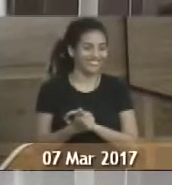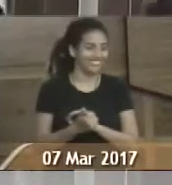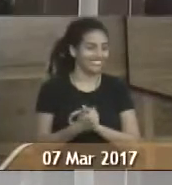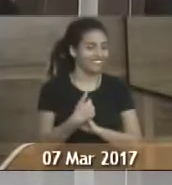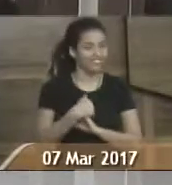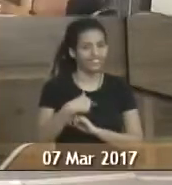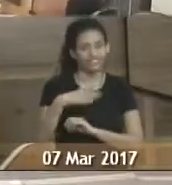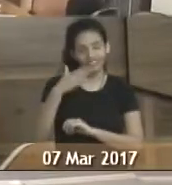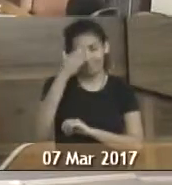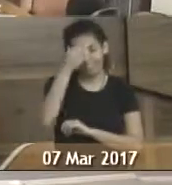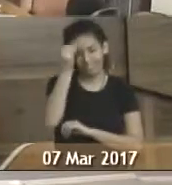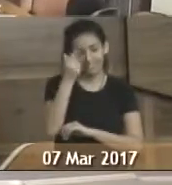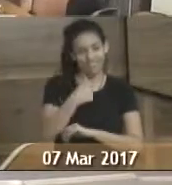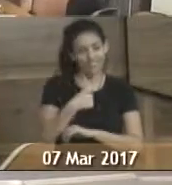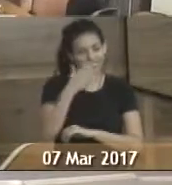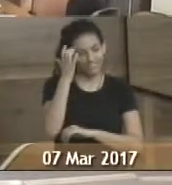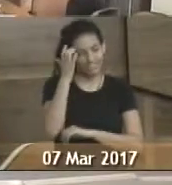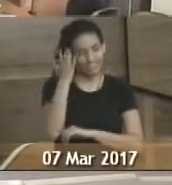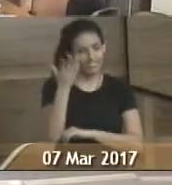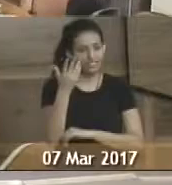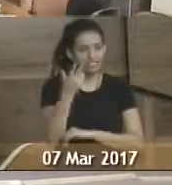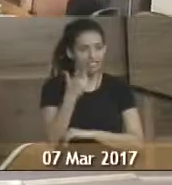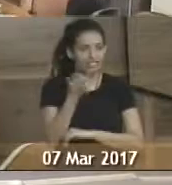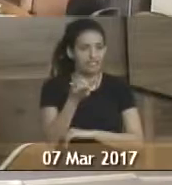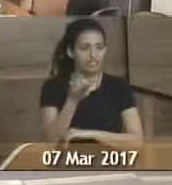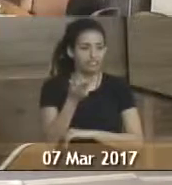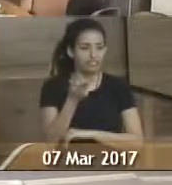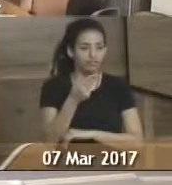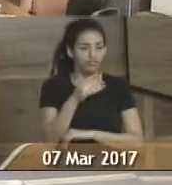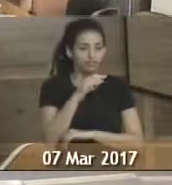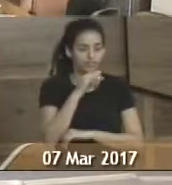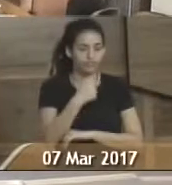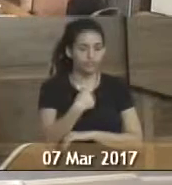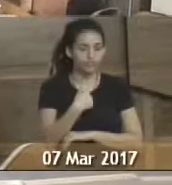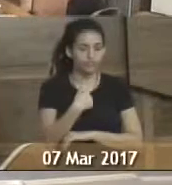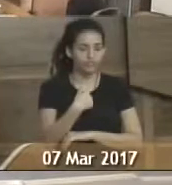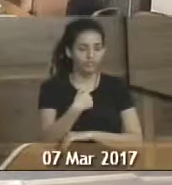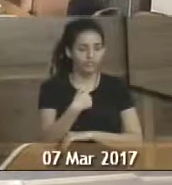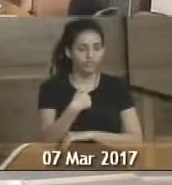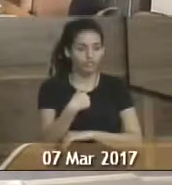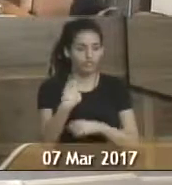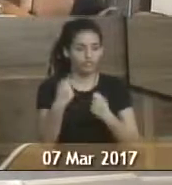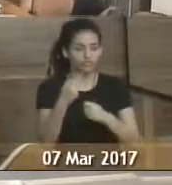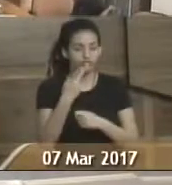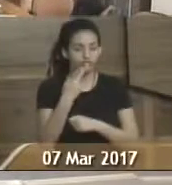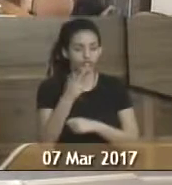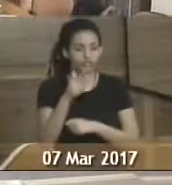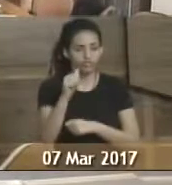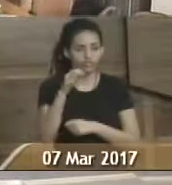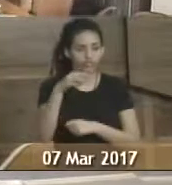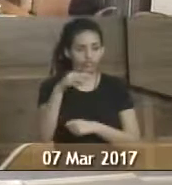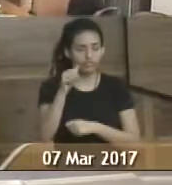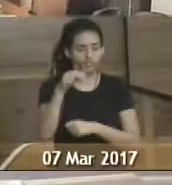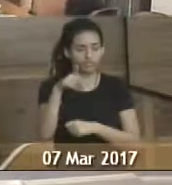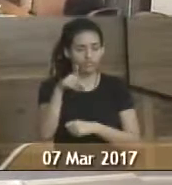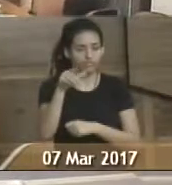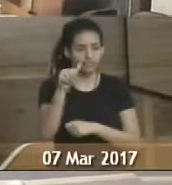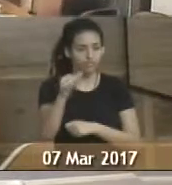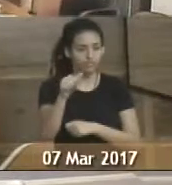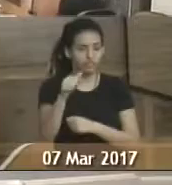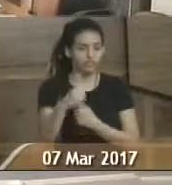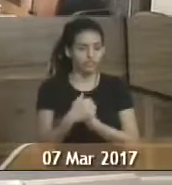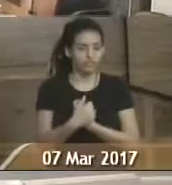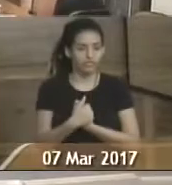eu esqueci, eu acho que eu seria de uma tamanha ingratidão se eu não falasse na minha querida dona Amanda. Amanda Jordão de Brito